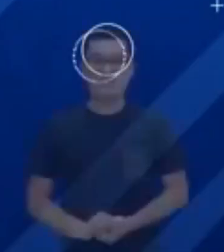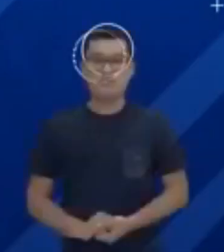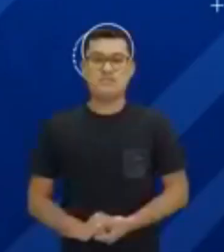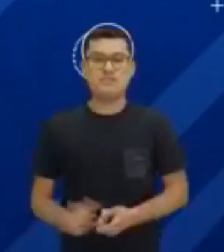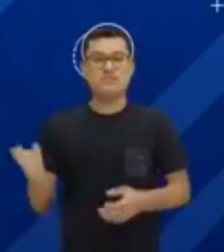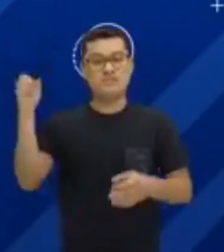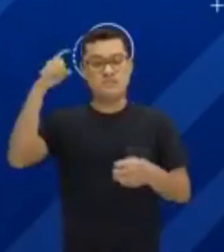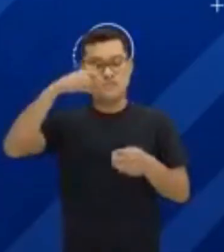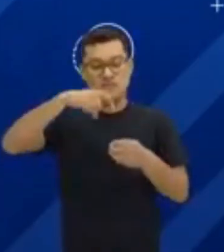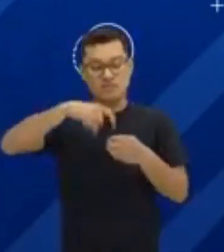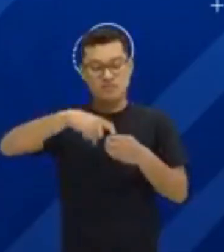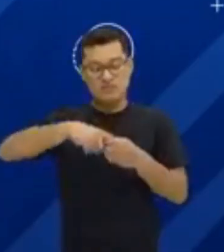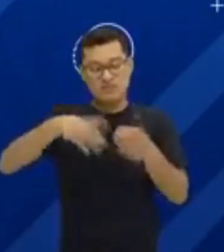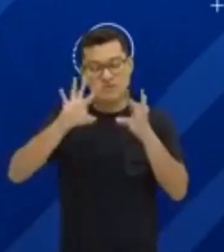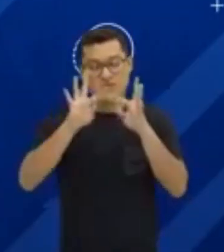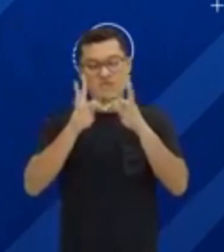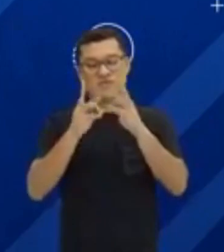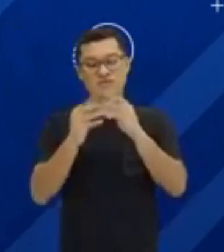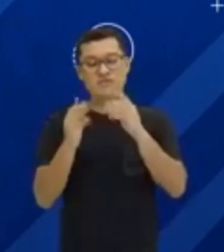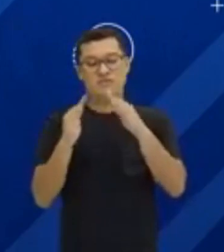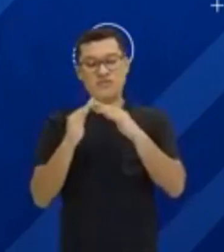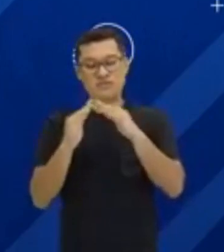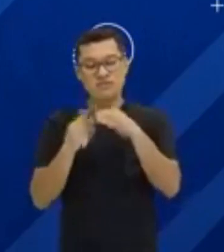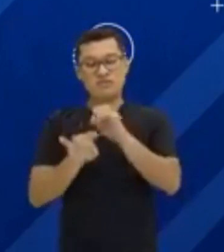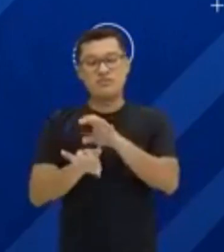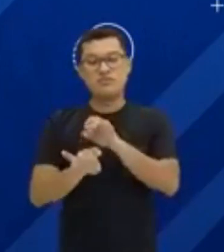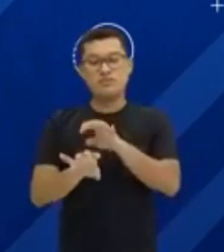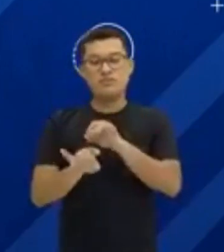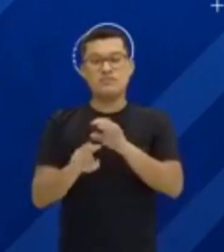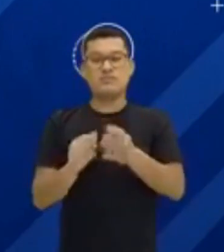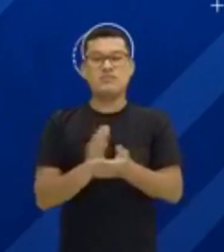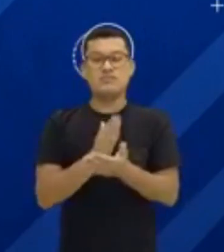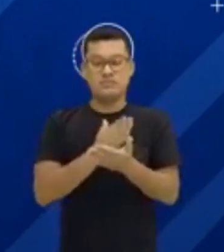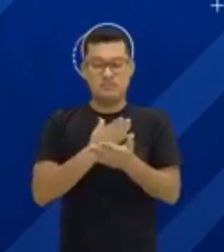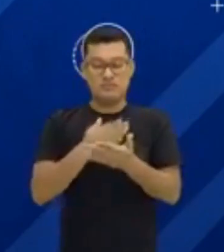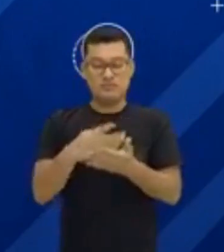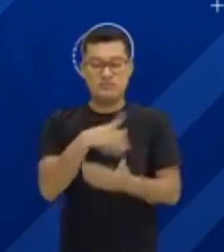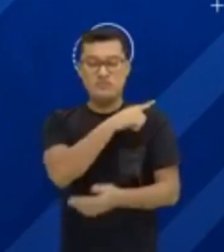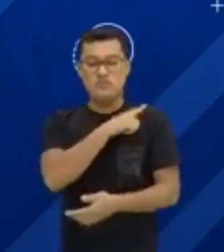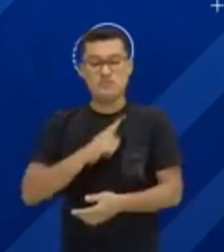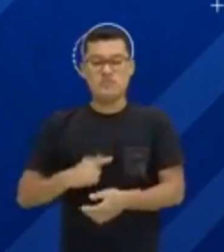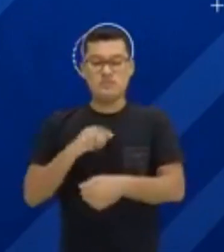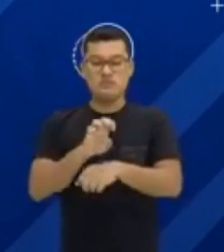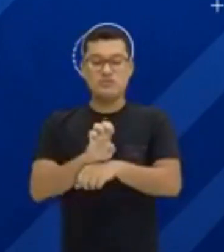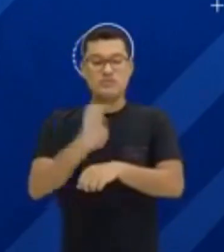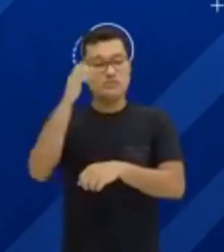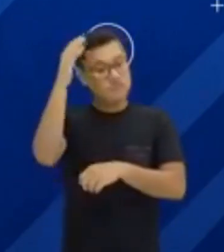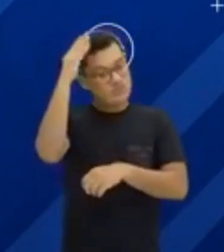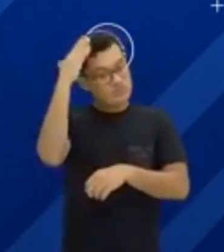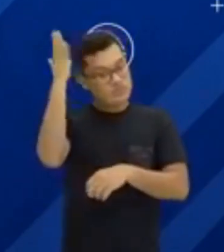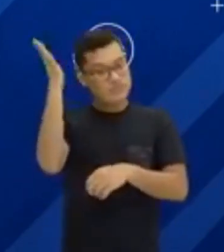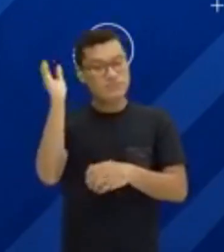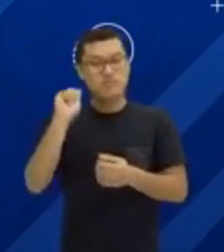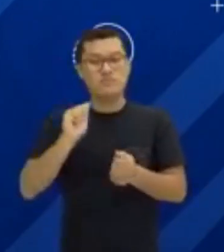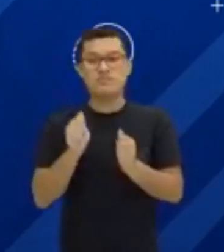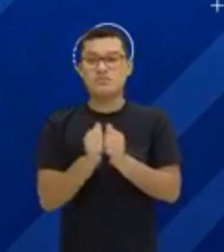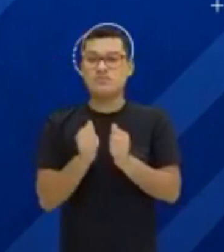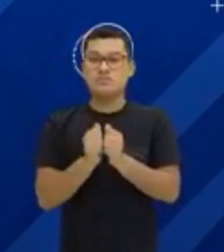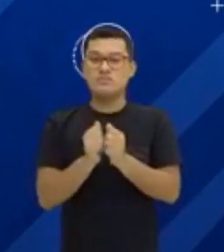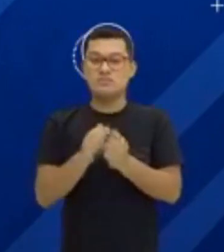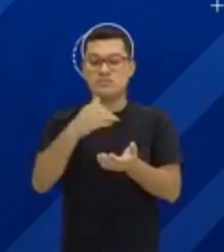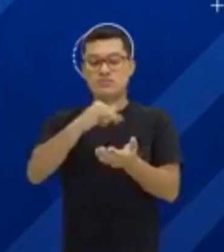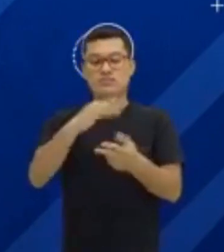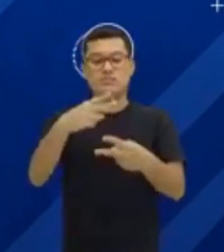Estamos de volta com Todos em Casa pela Educação, que é uma iniciativa do Governo do Estado do Pará, por meio da